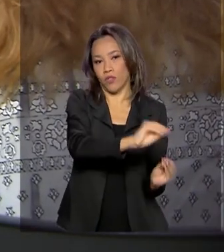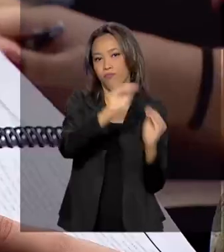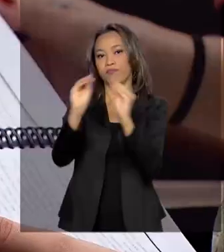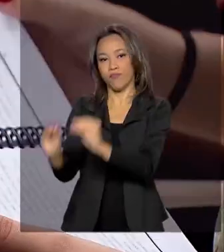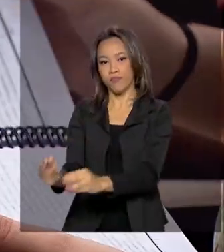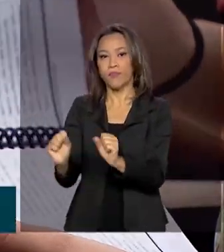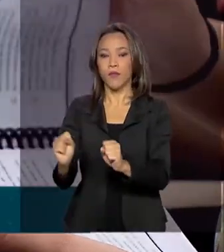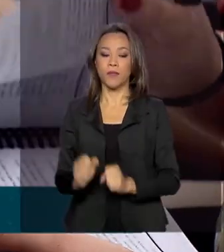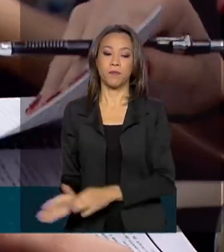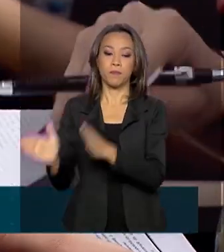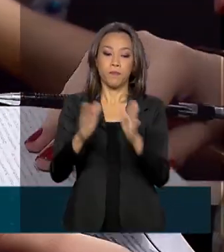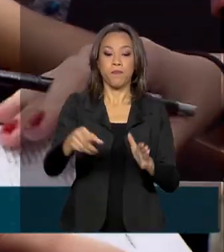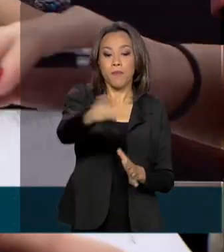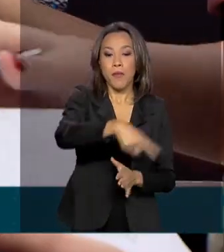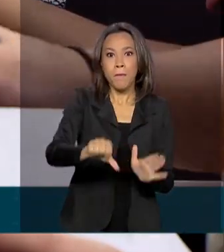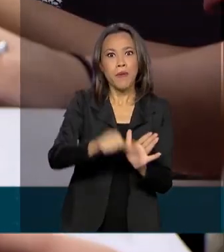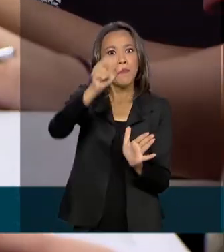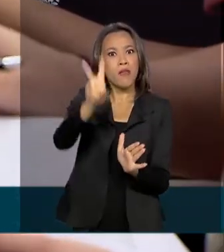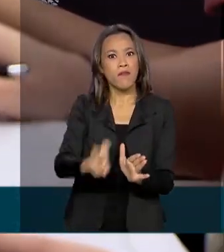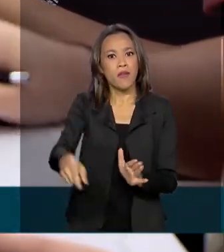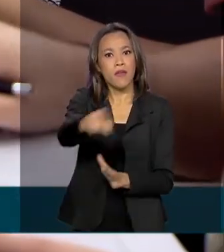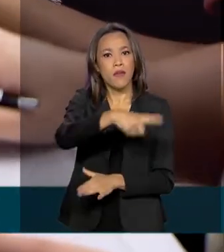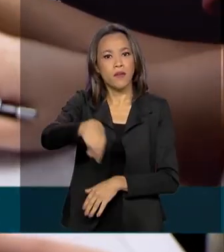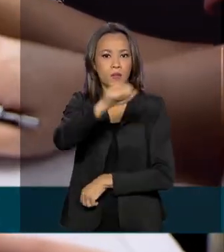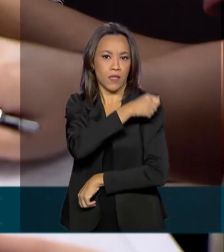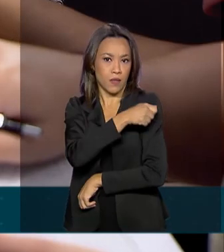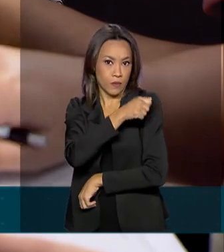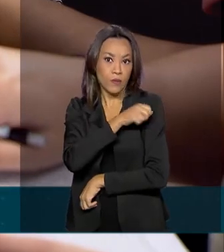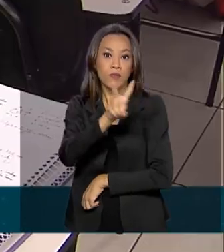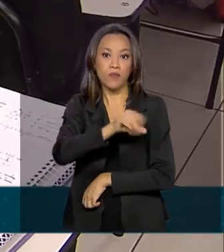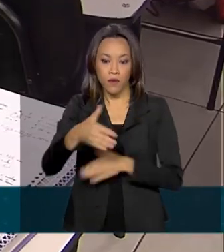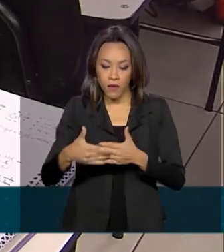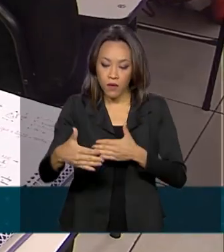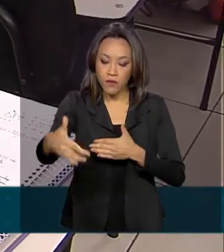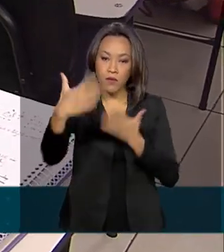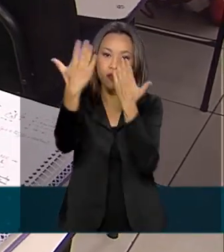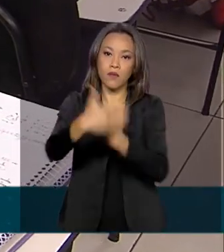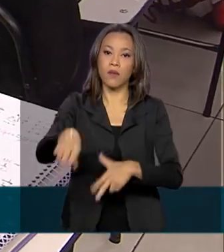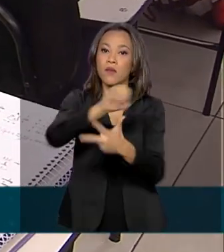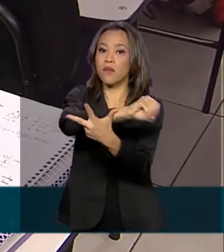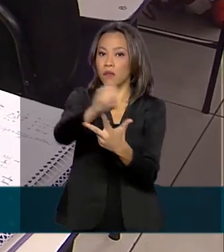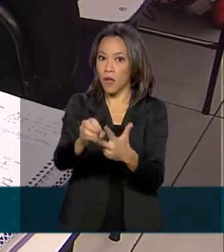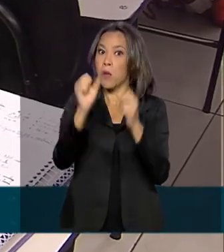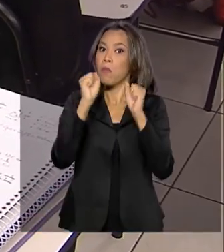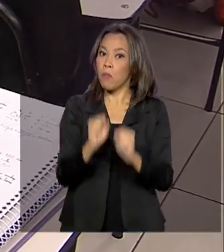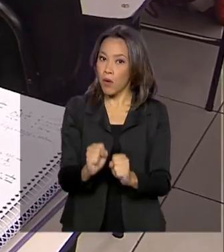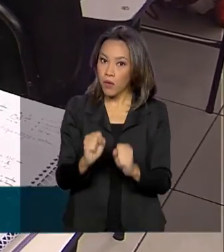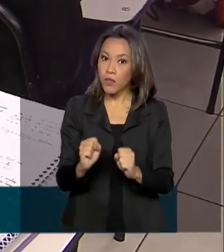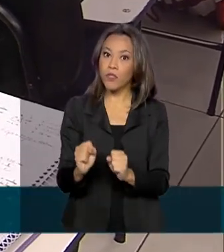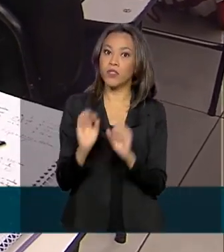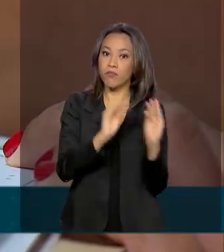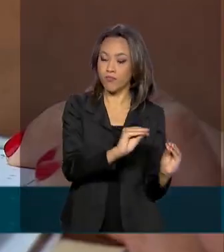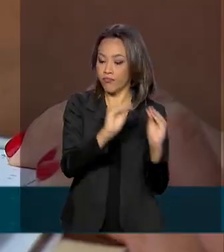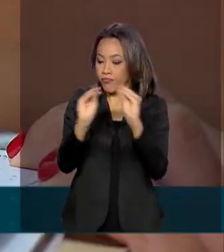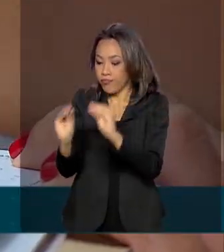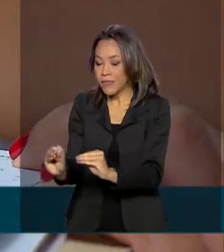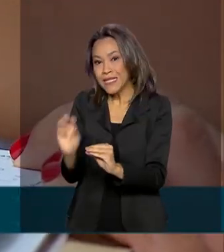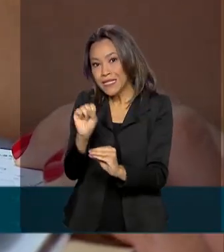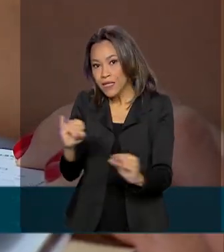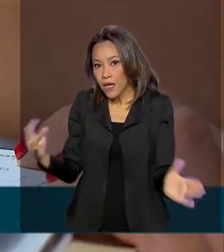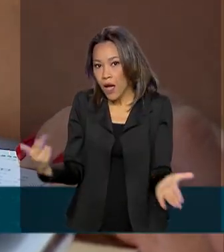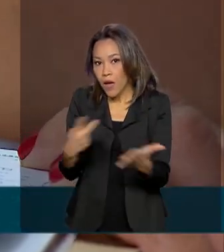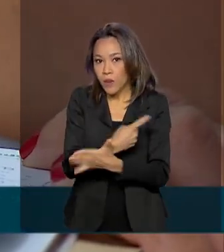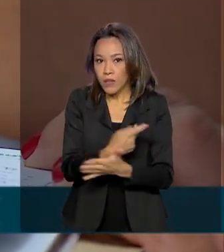estudantes que vão fazer as provas do Exame Nacional do Ensino Médio, o Enem, vão poder adiar a participação na prova caso